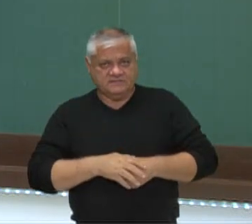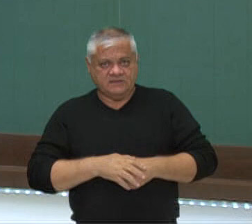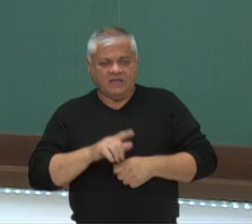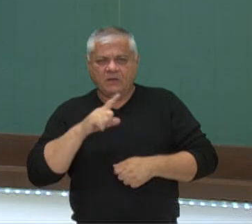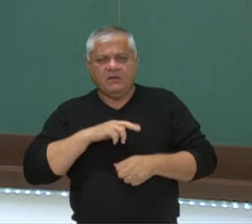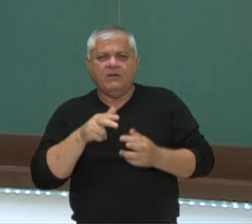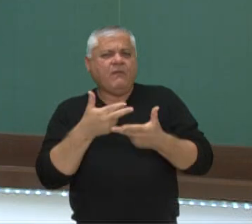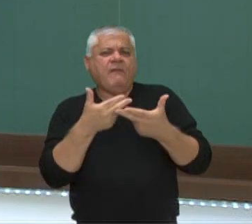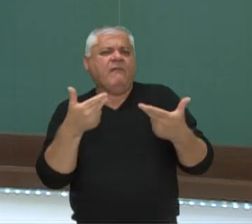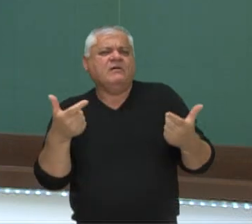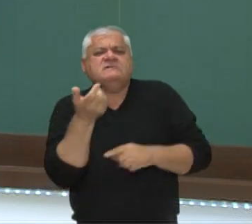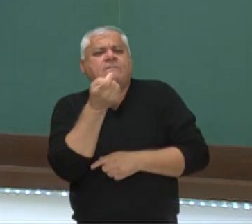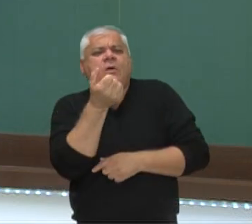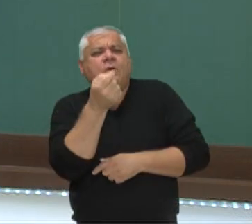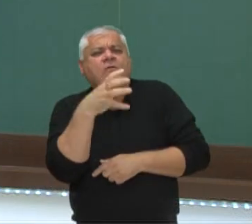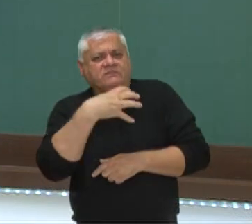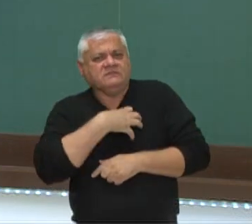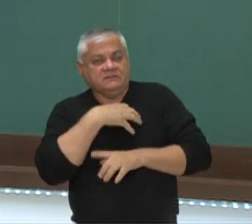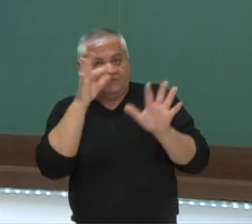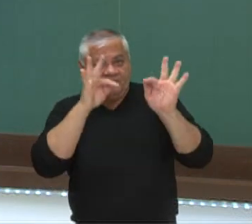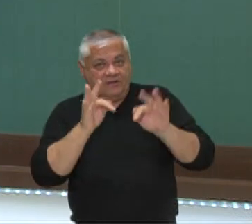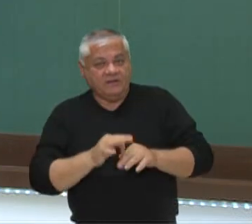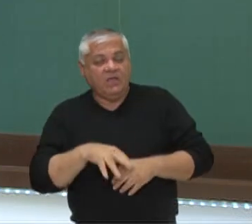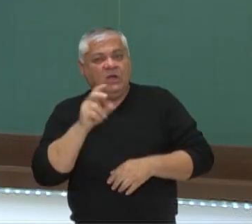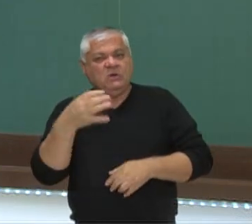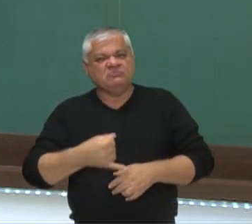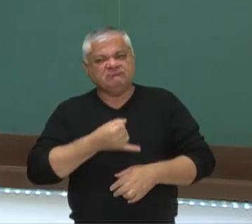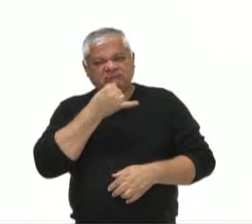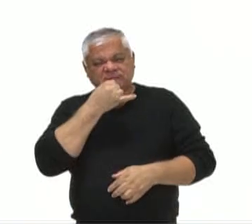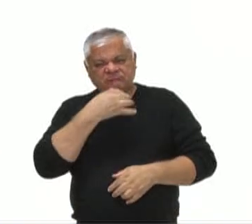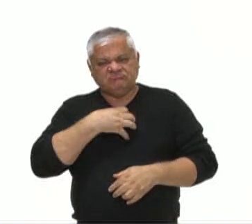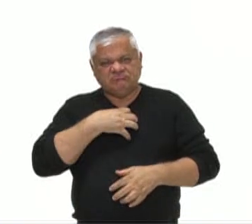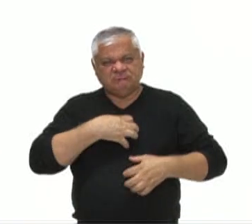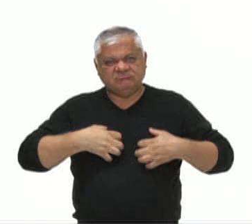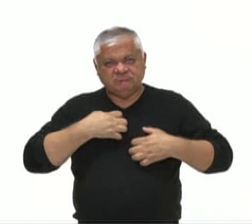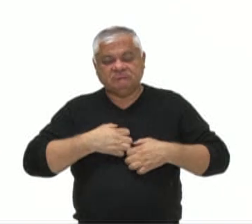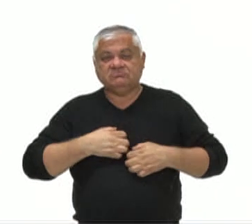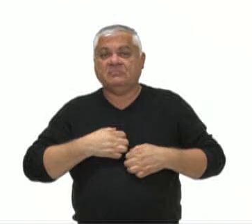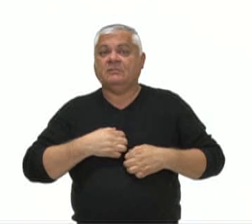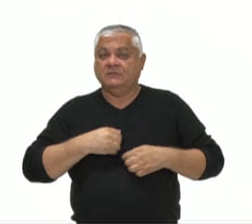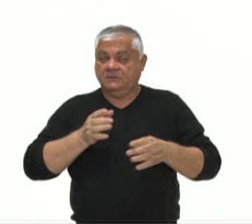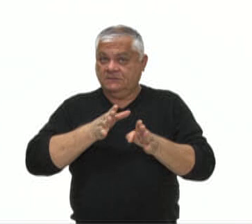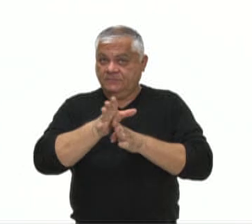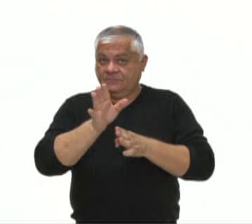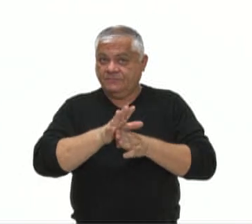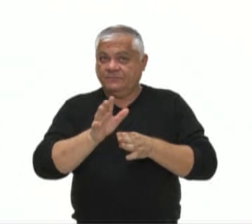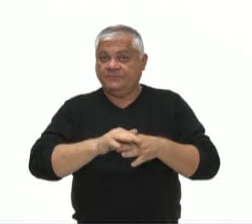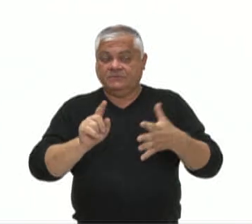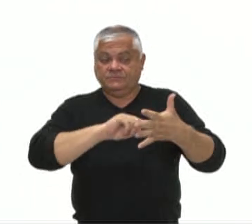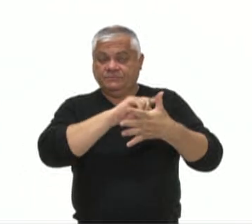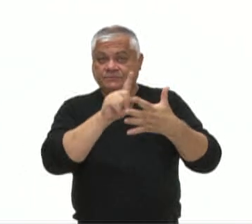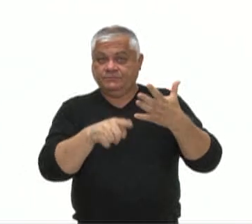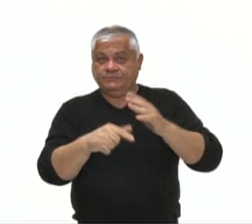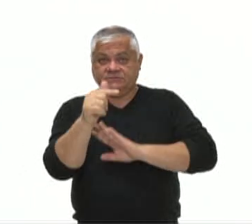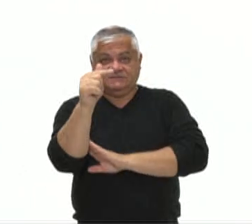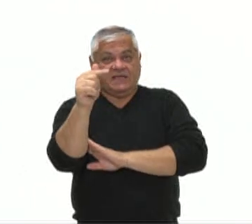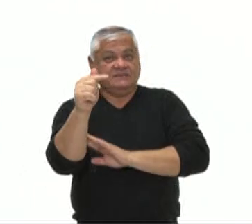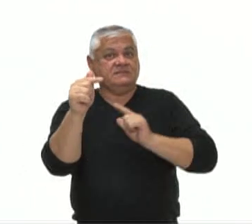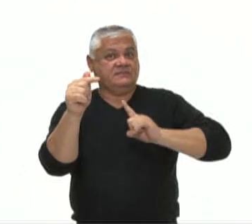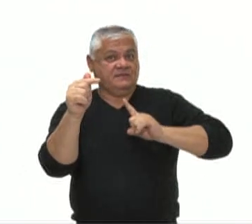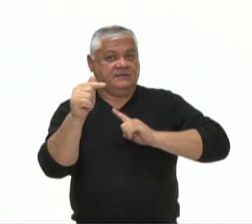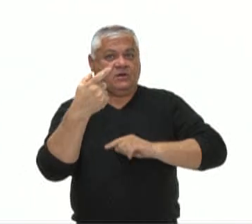satisfeita com o que tem e feliz? Temos aqui sete dicas para ser um pouco mais feliz.